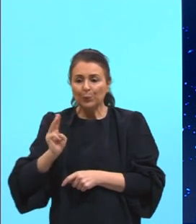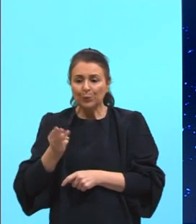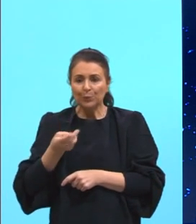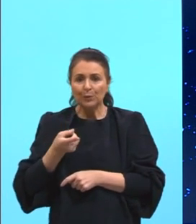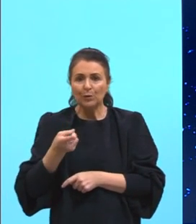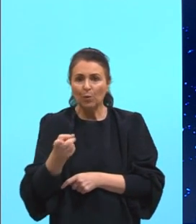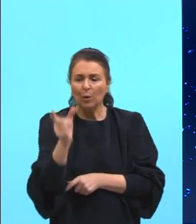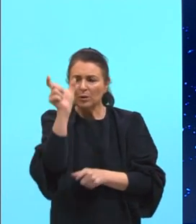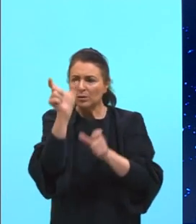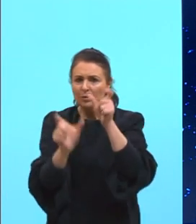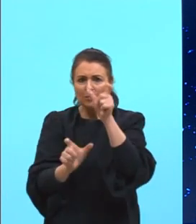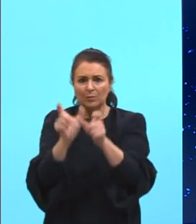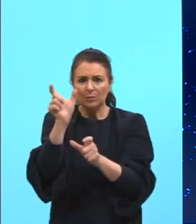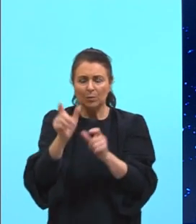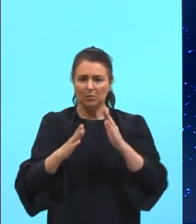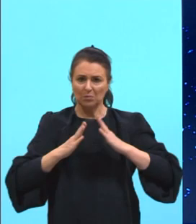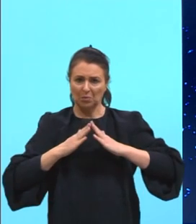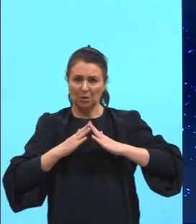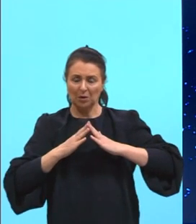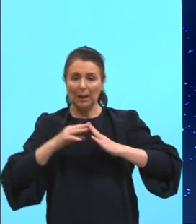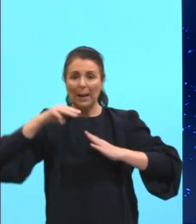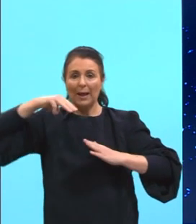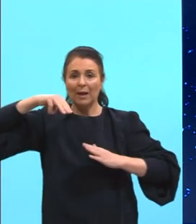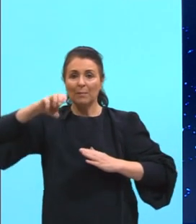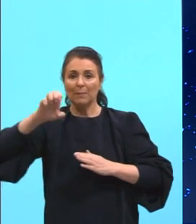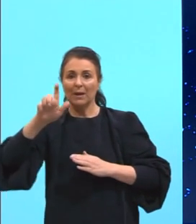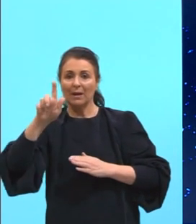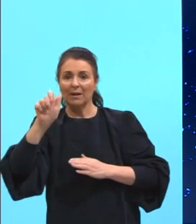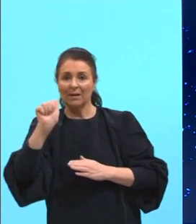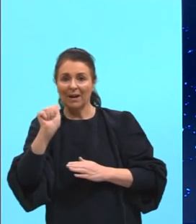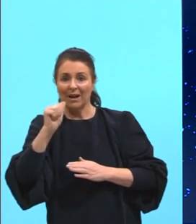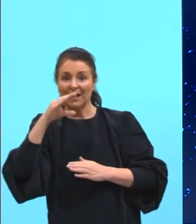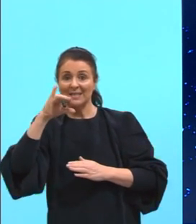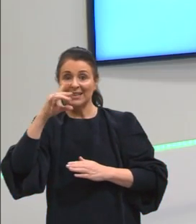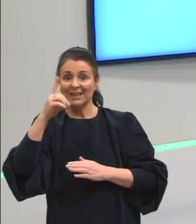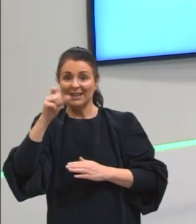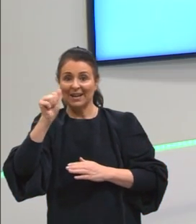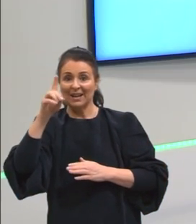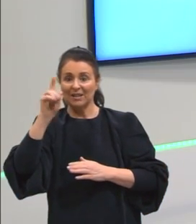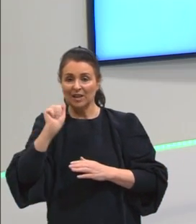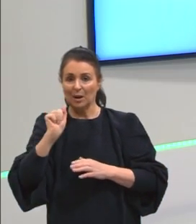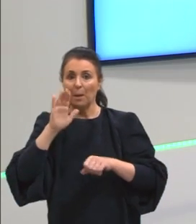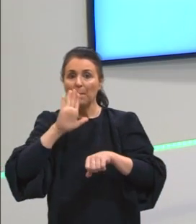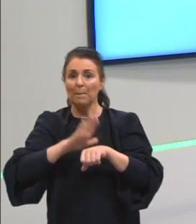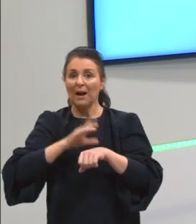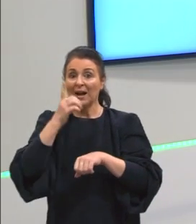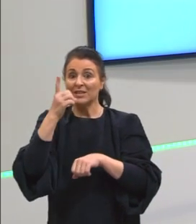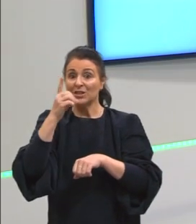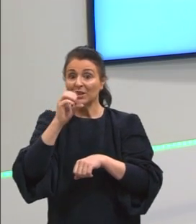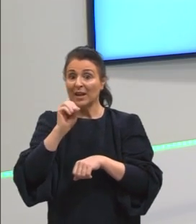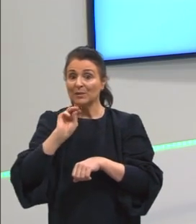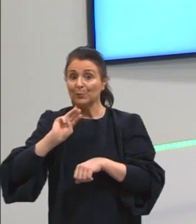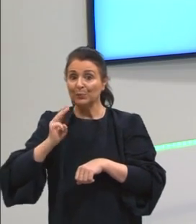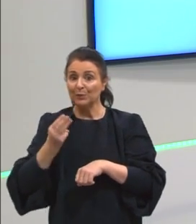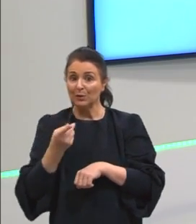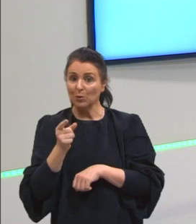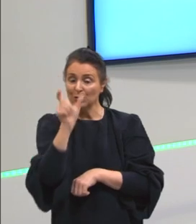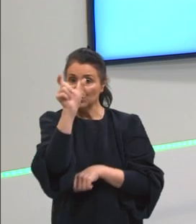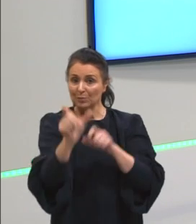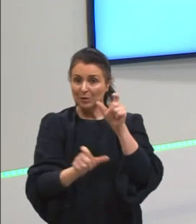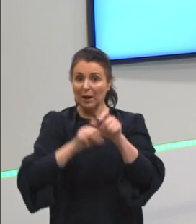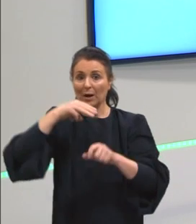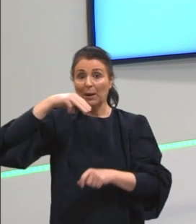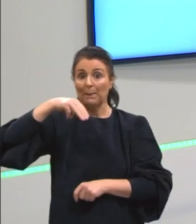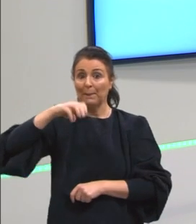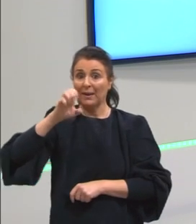certo? Então, são megacidades. Megacidade lembra acima de 10 milhões de habitantes. E megalópole é a união,